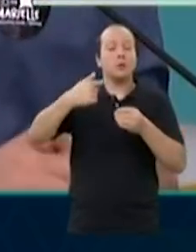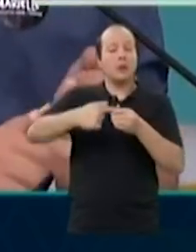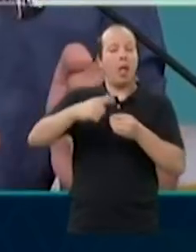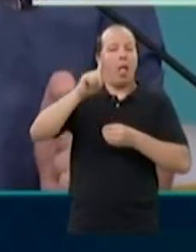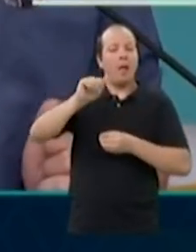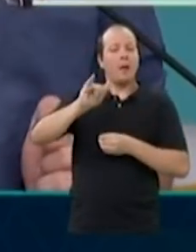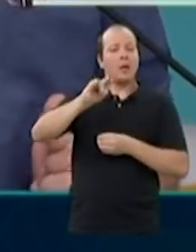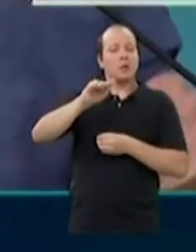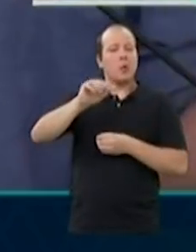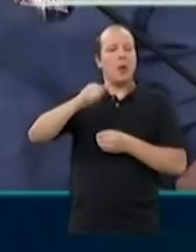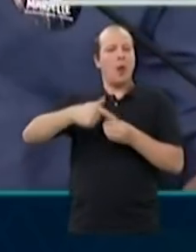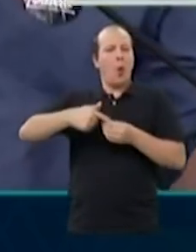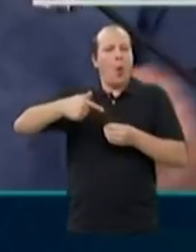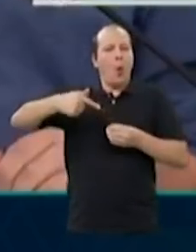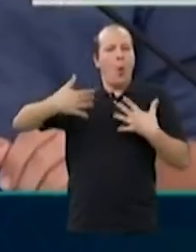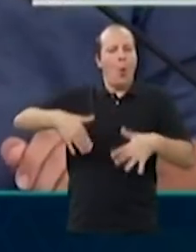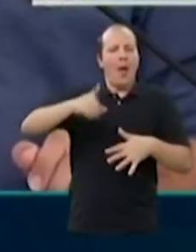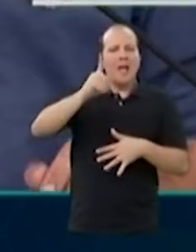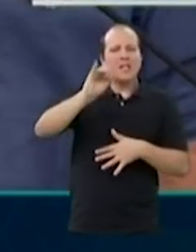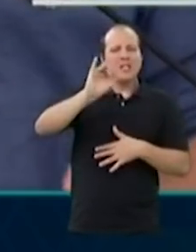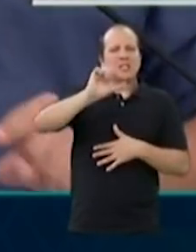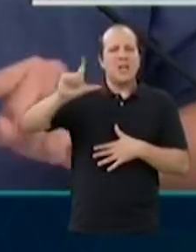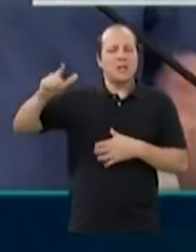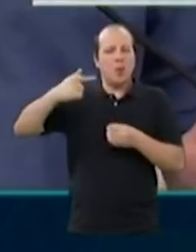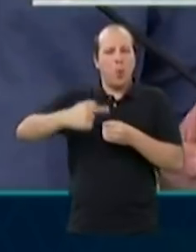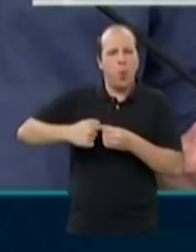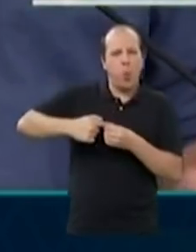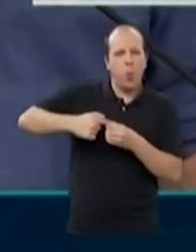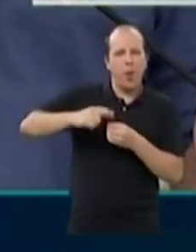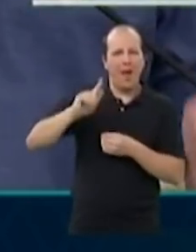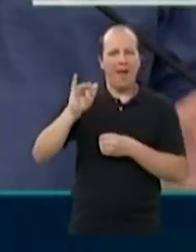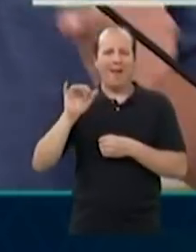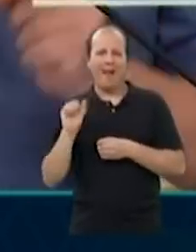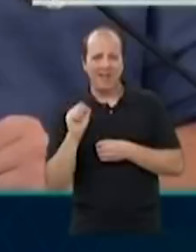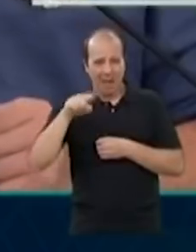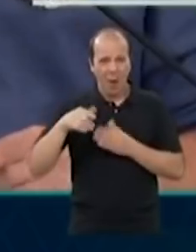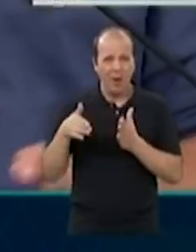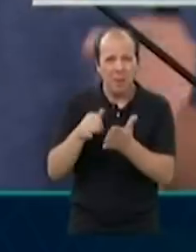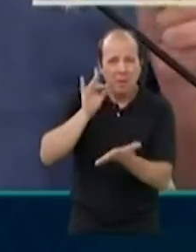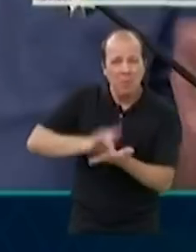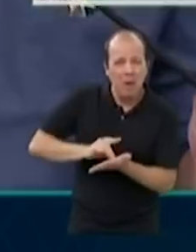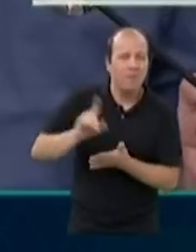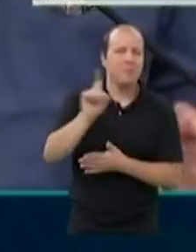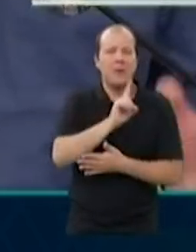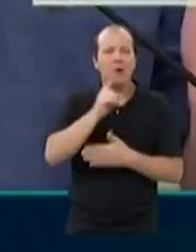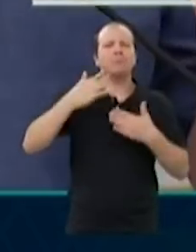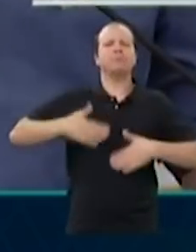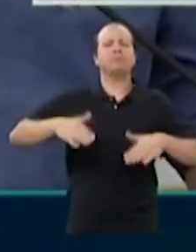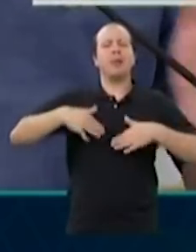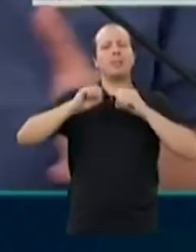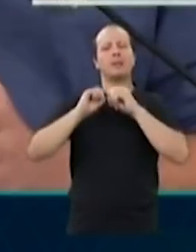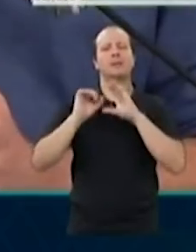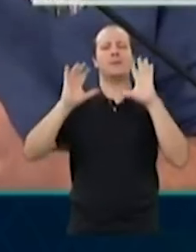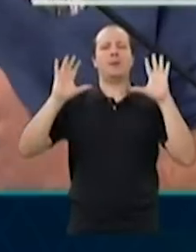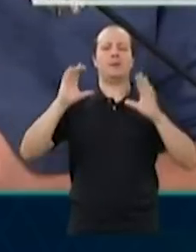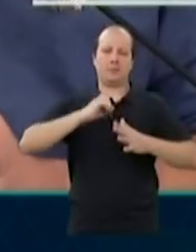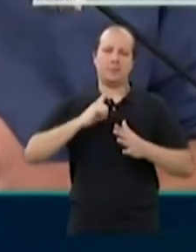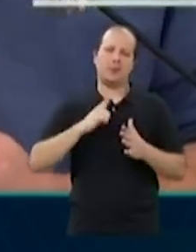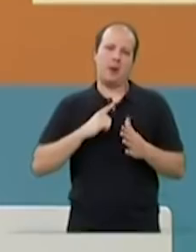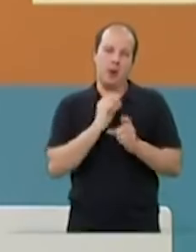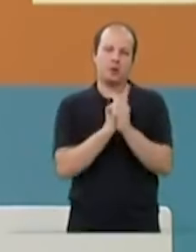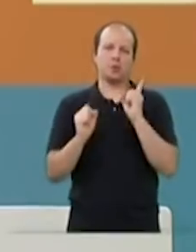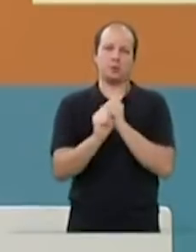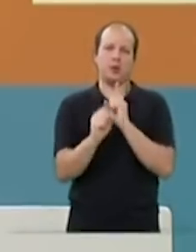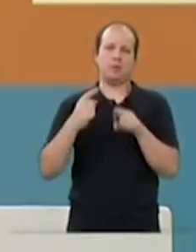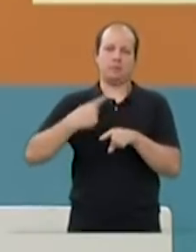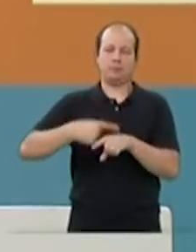Olha como está o preço do diesel. Olha o preço do botijão de gás. Esse não é o caminho. Temos que dar eficiência e transparência e controle social na